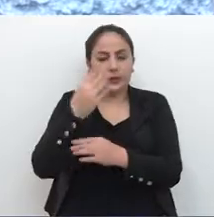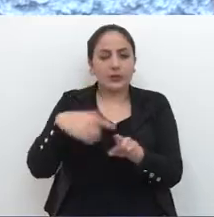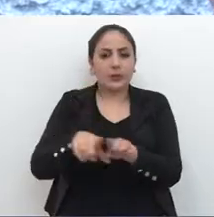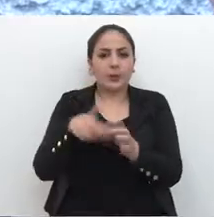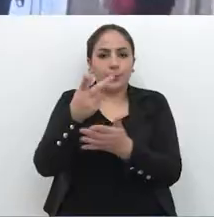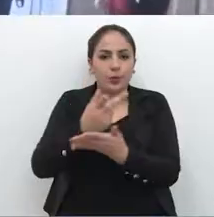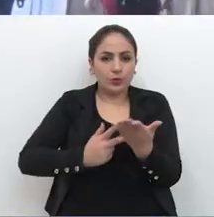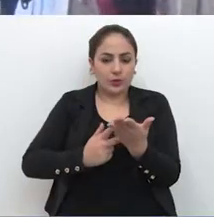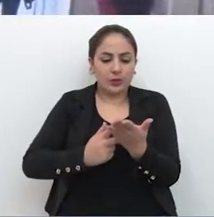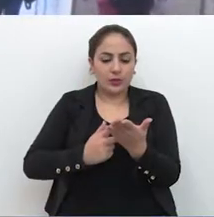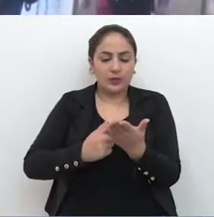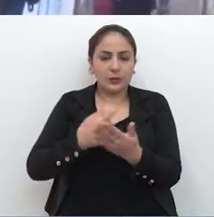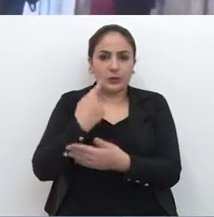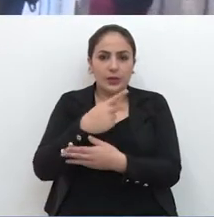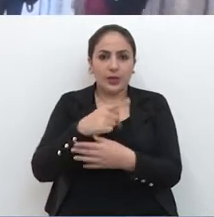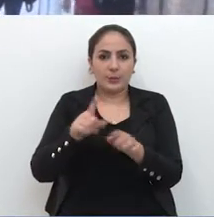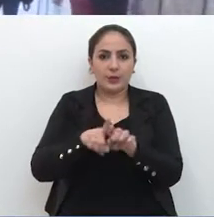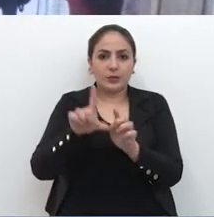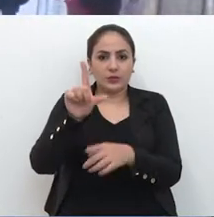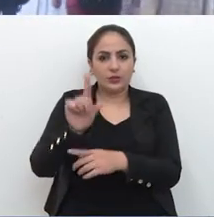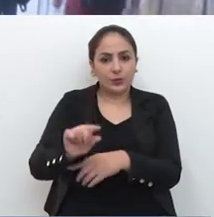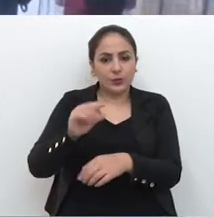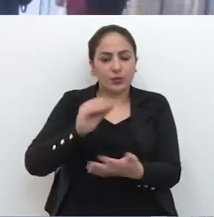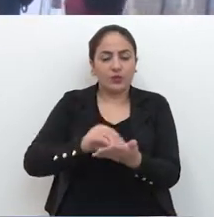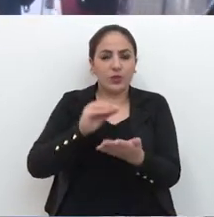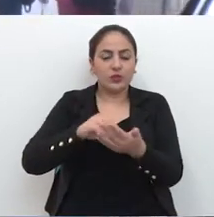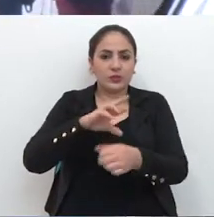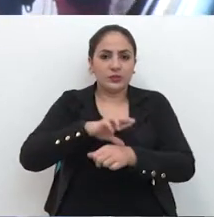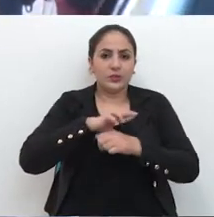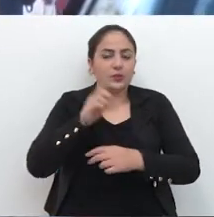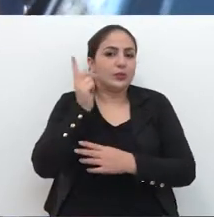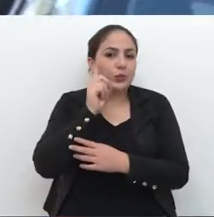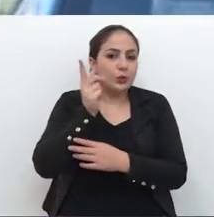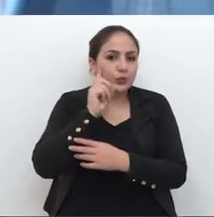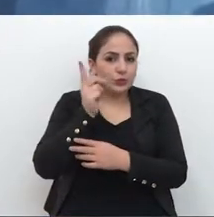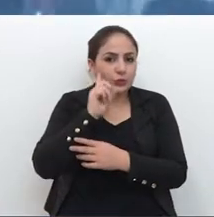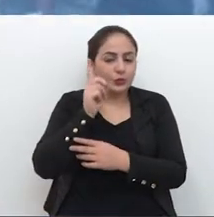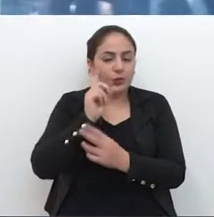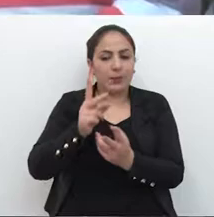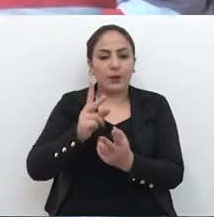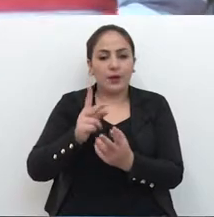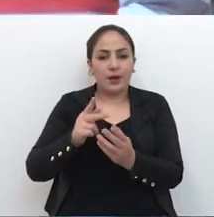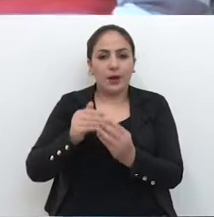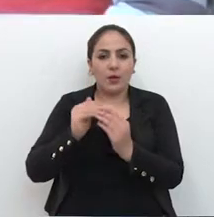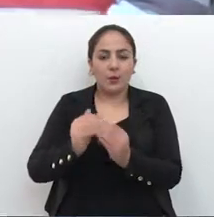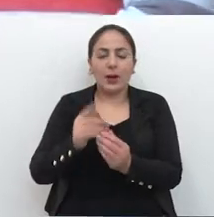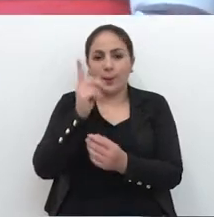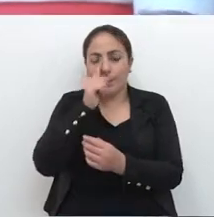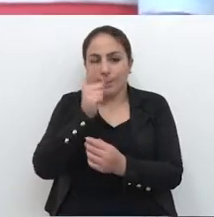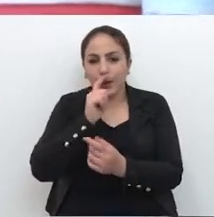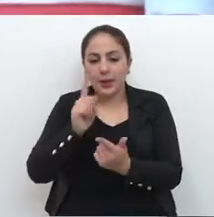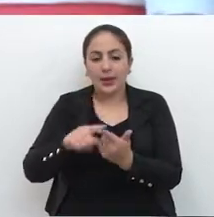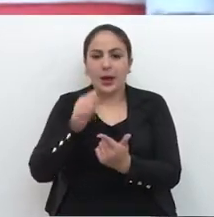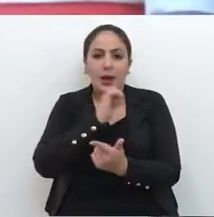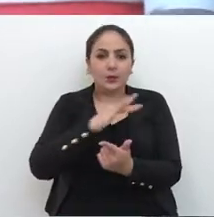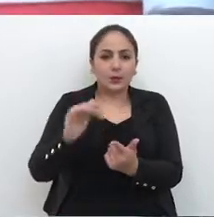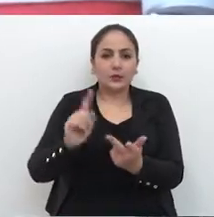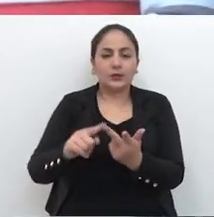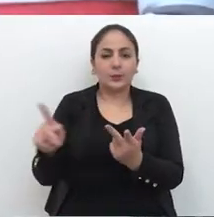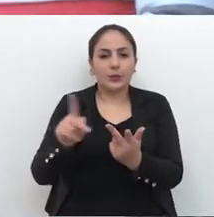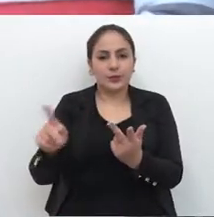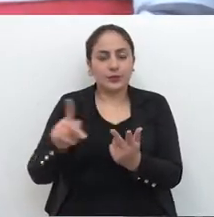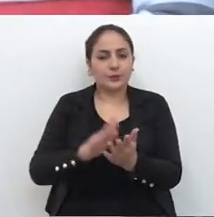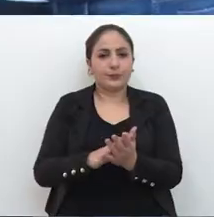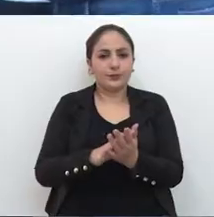providências, protocolados por ele para reduzir a insegurança, que diariamente persegue pais, alunos e